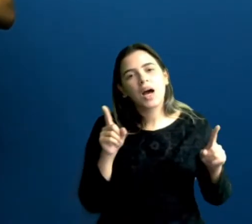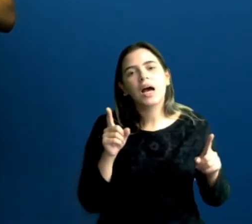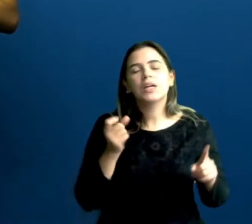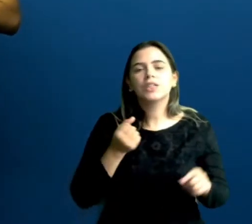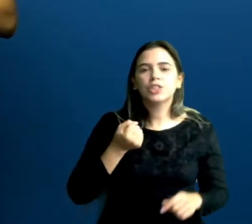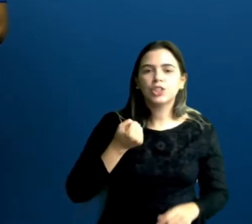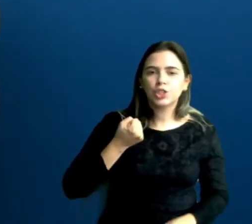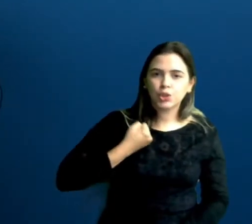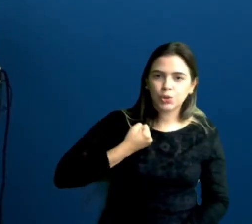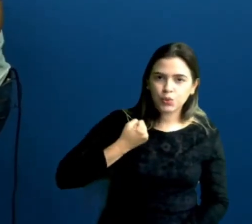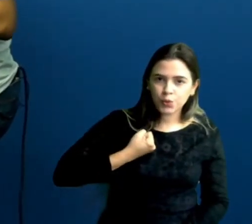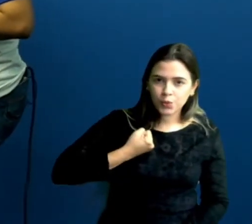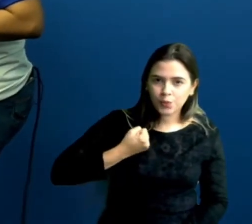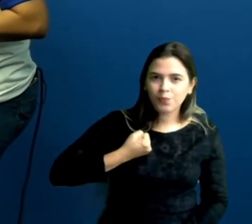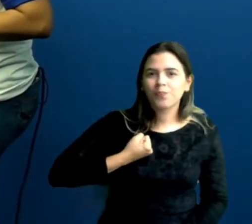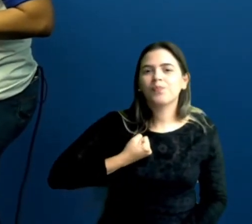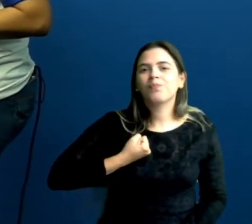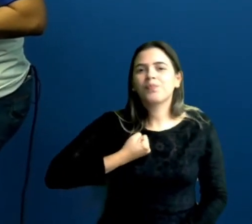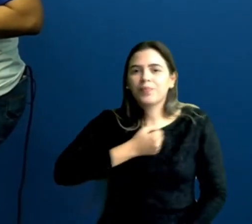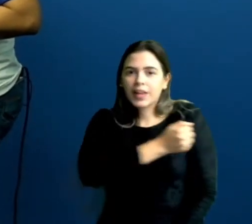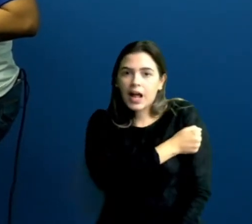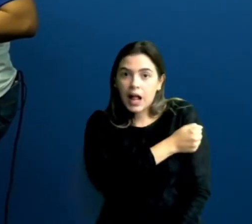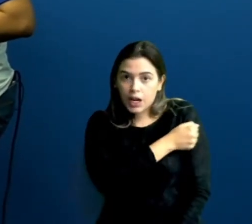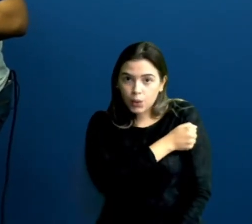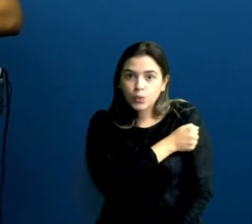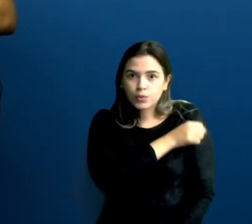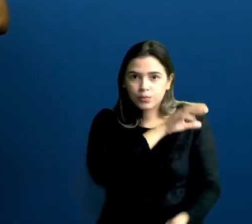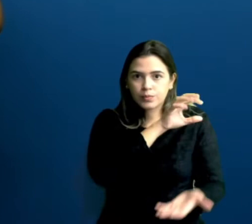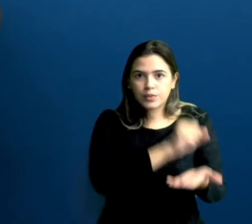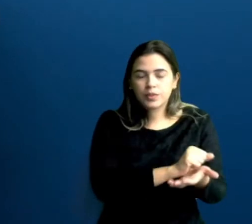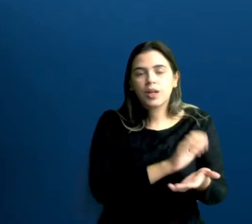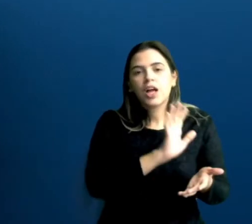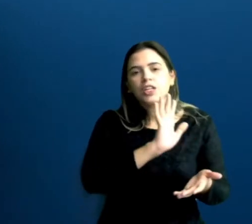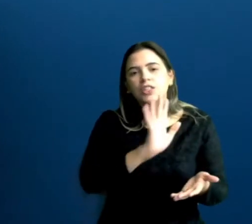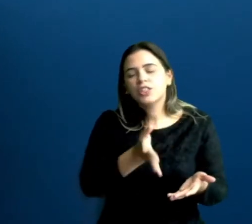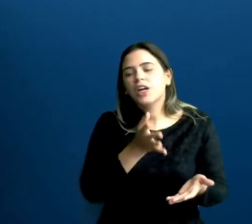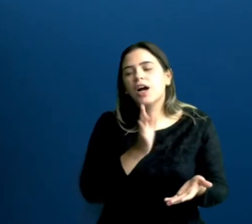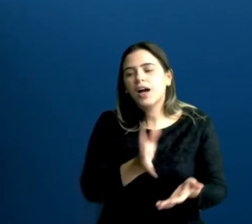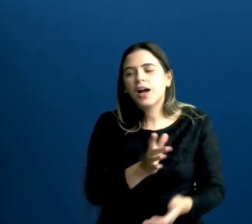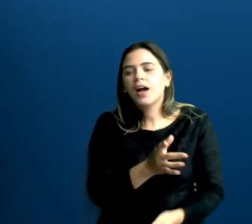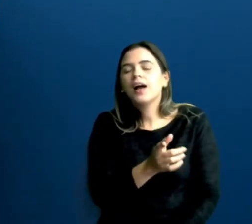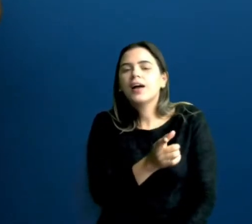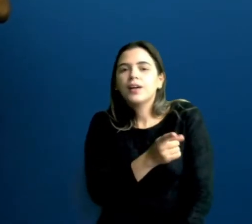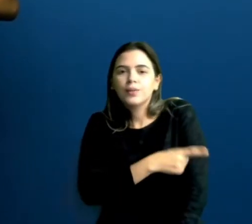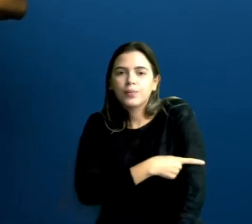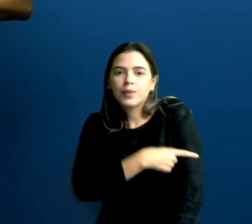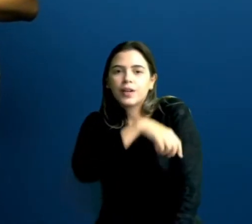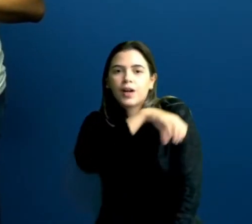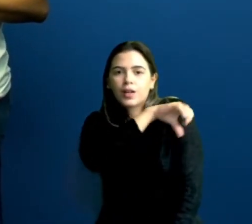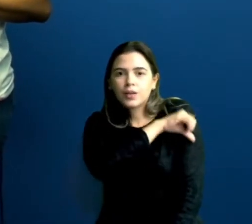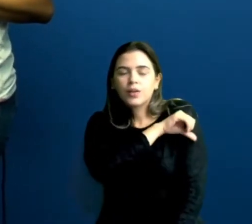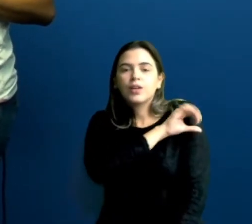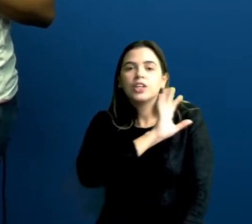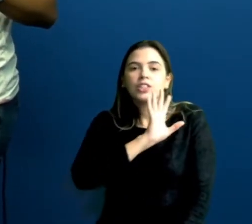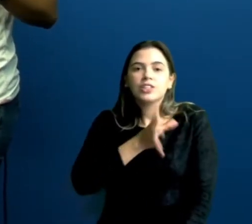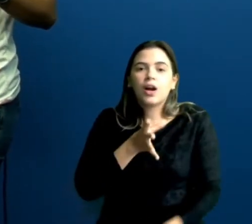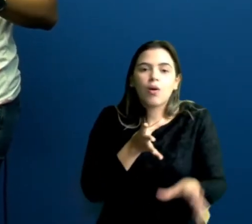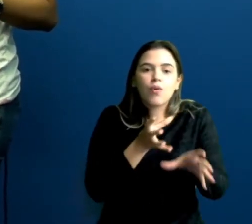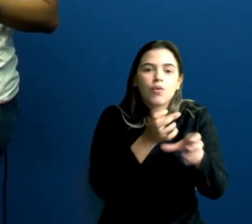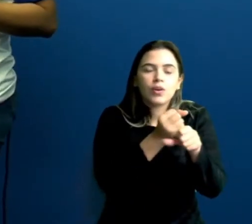alunos matriculados. Já no ensino fundamental, este valor está entre 20 e 30 mil